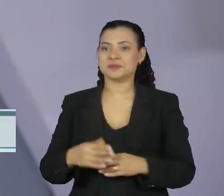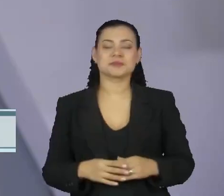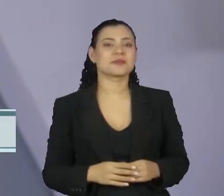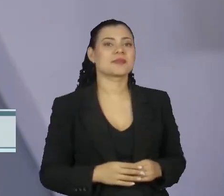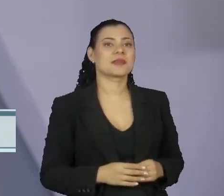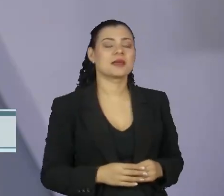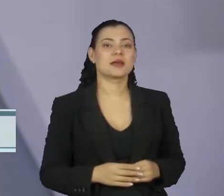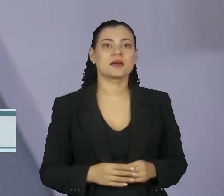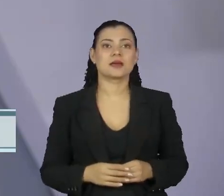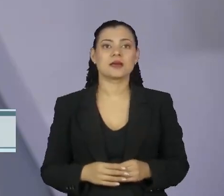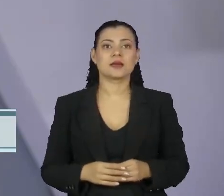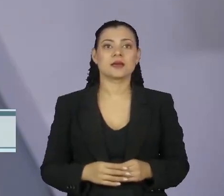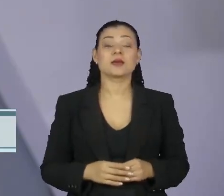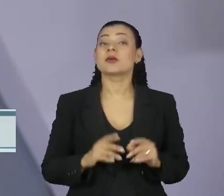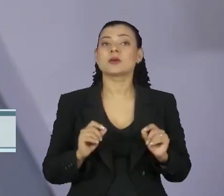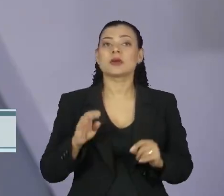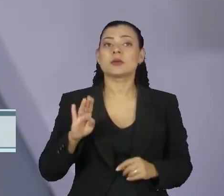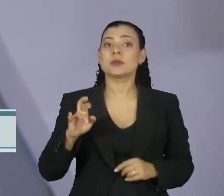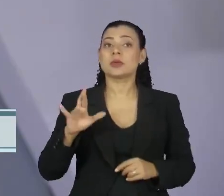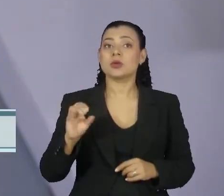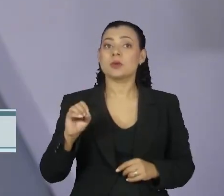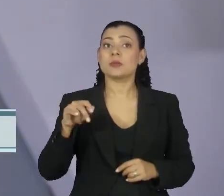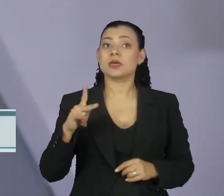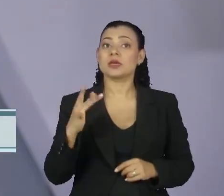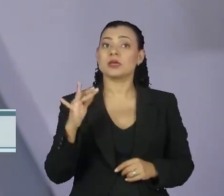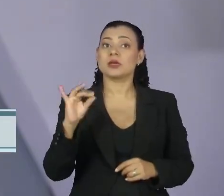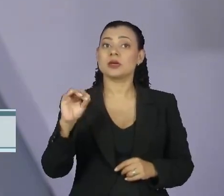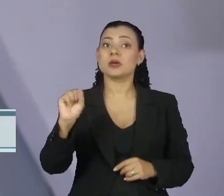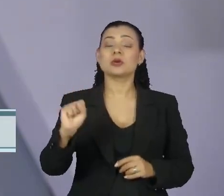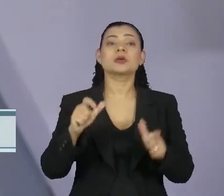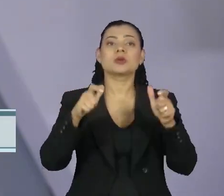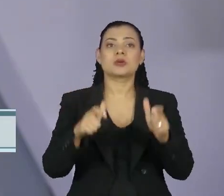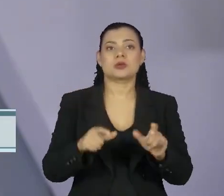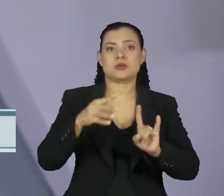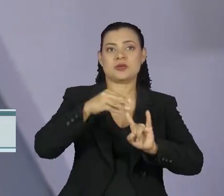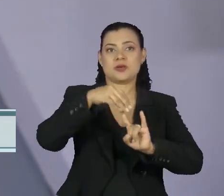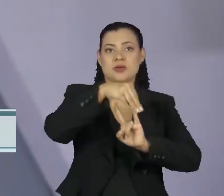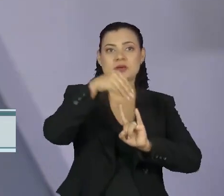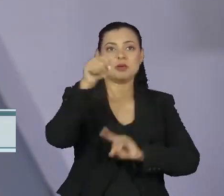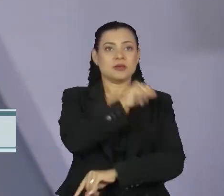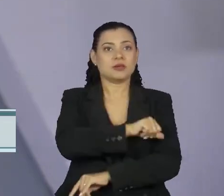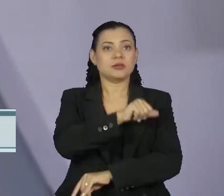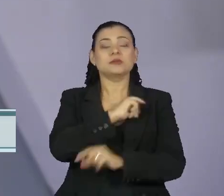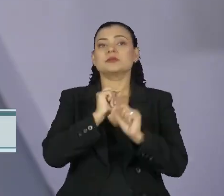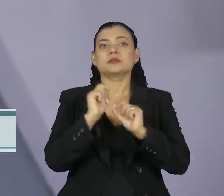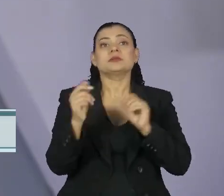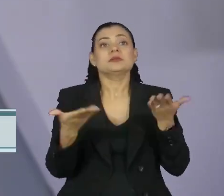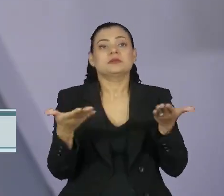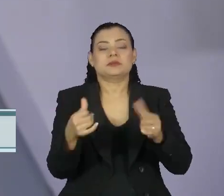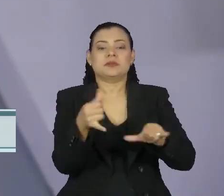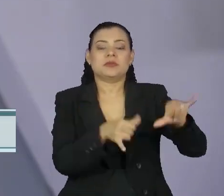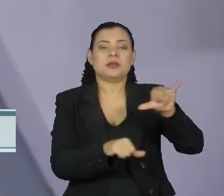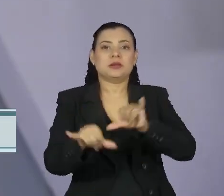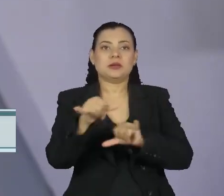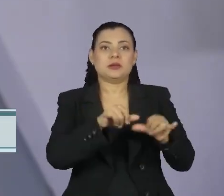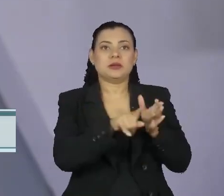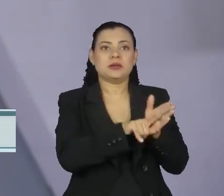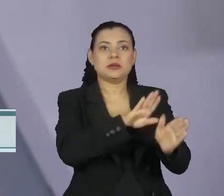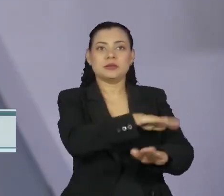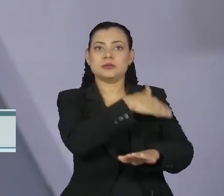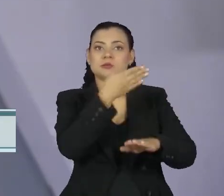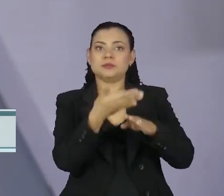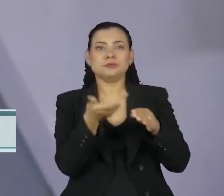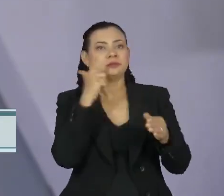O Biomanguinhos, o Instituto de Imunológicos da Fiocruz, vai se tornar um laboratório de prontidão para